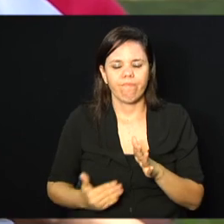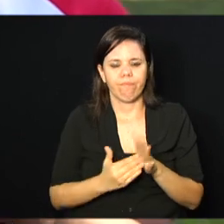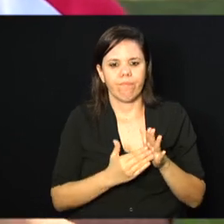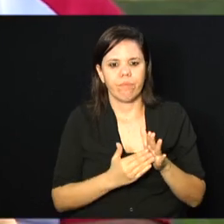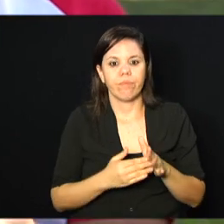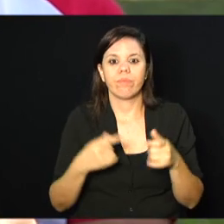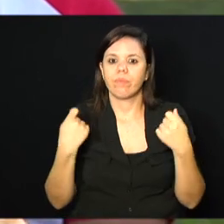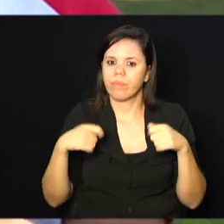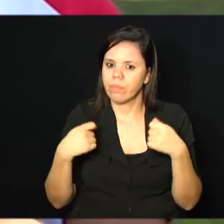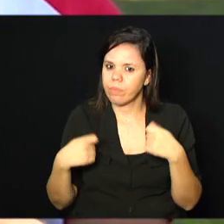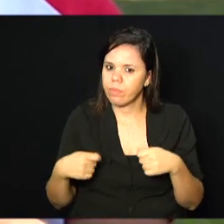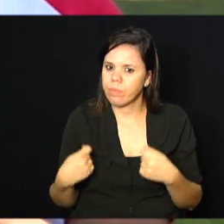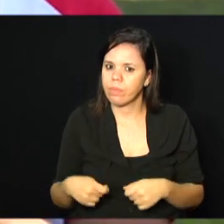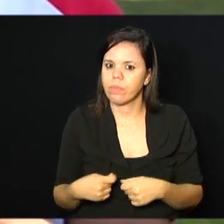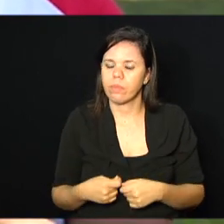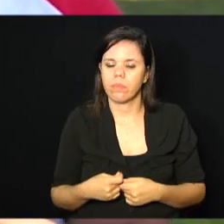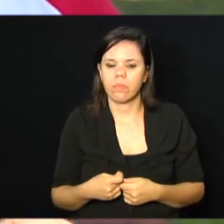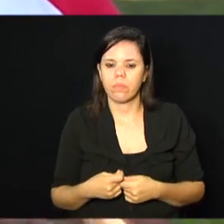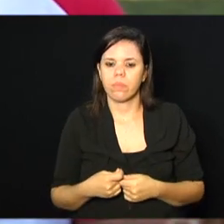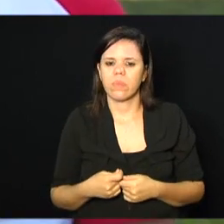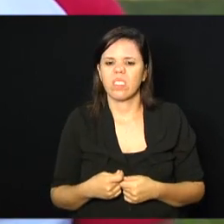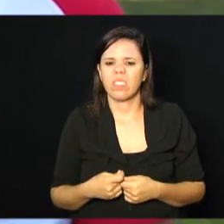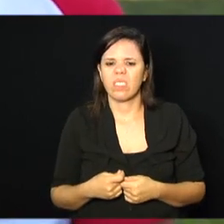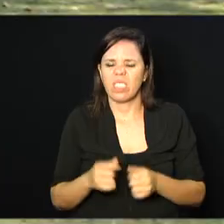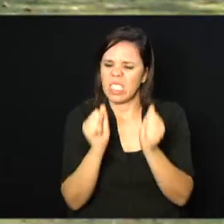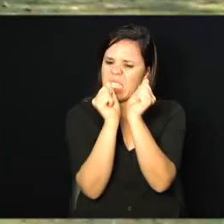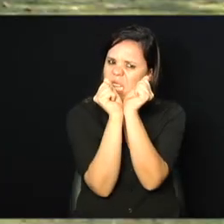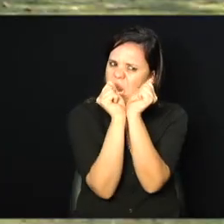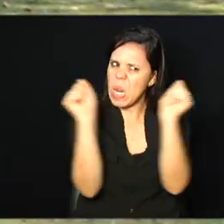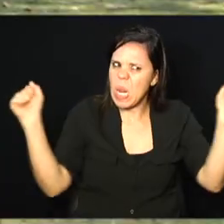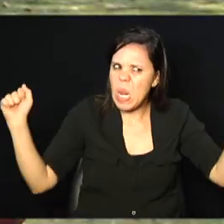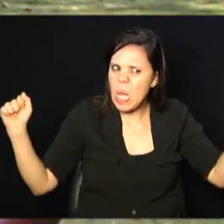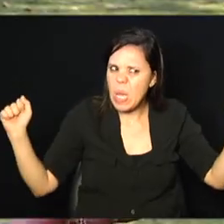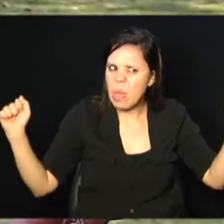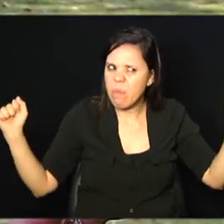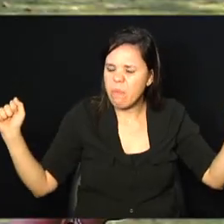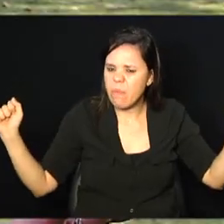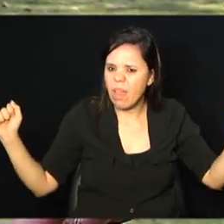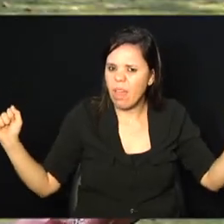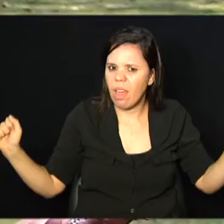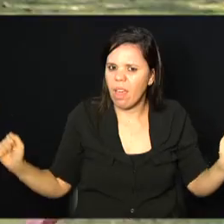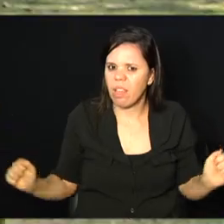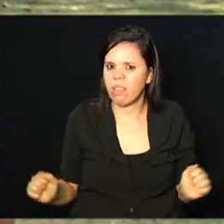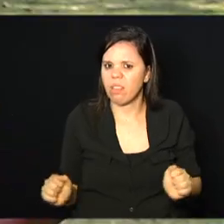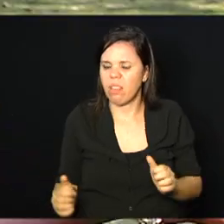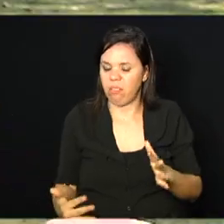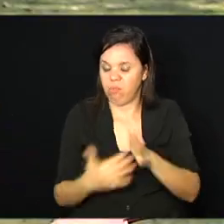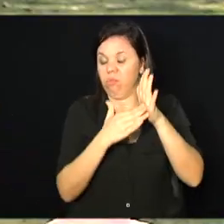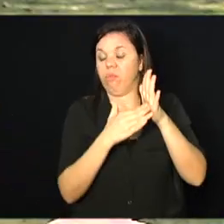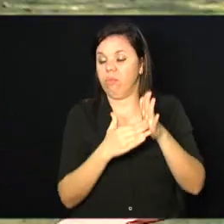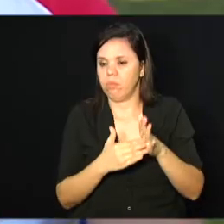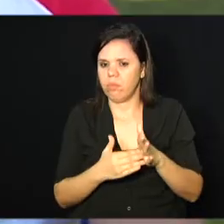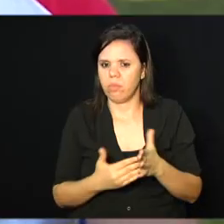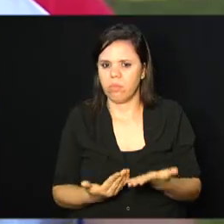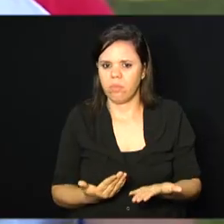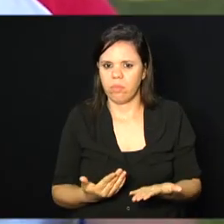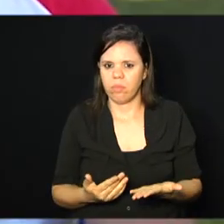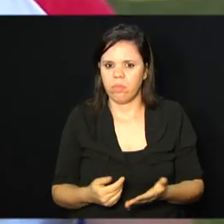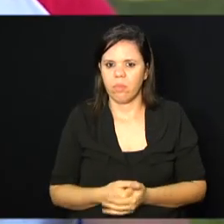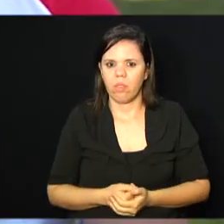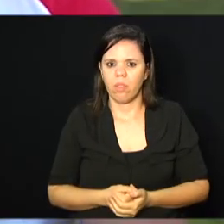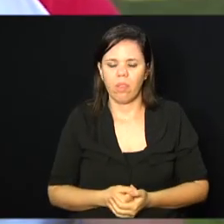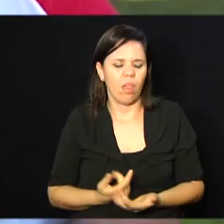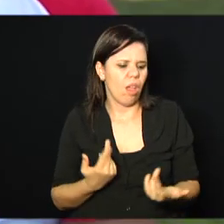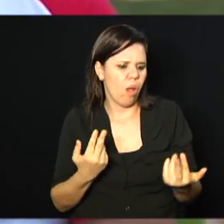sair desse bloqueio, né? Porque aquilo... É se tornar visível. Visível. aqui Que é um direito, né? É, é.